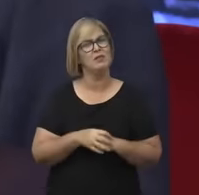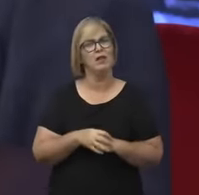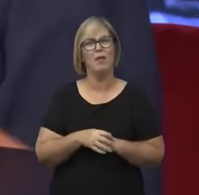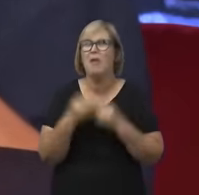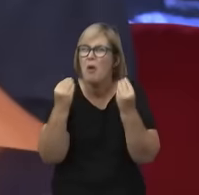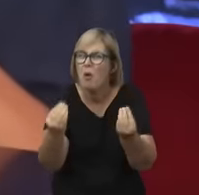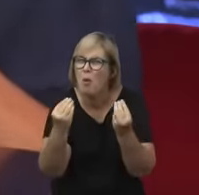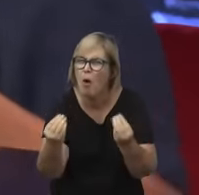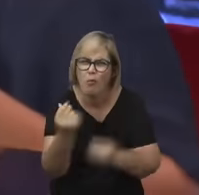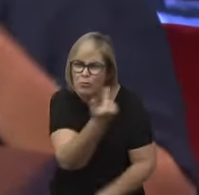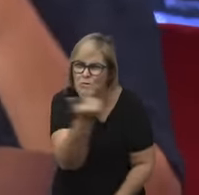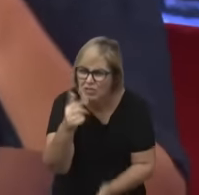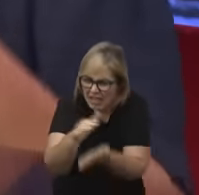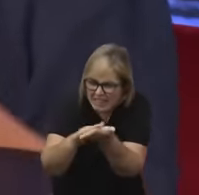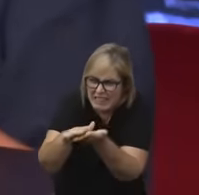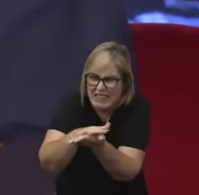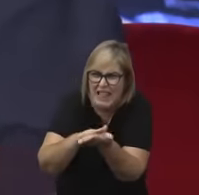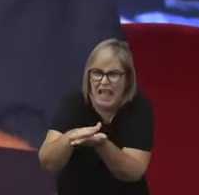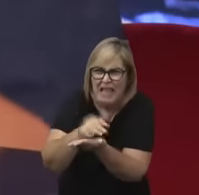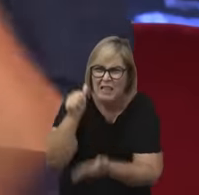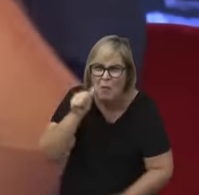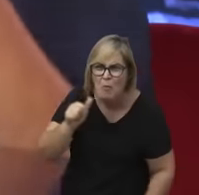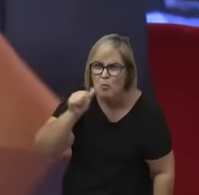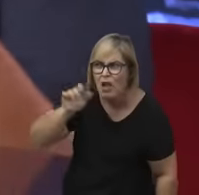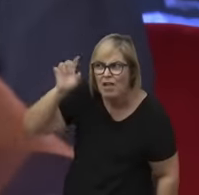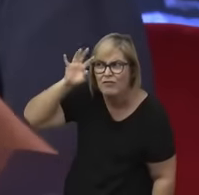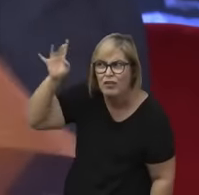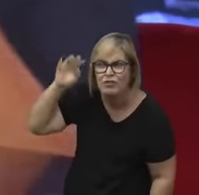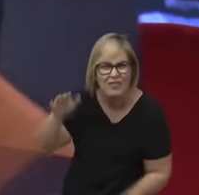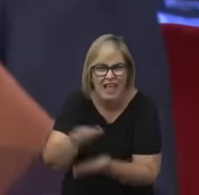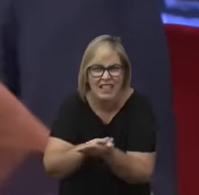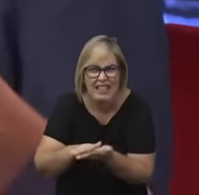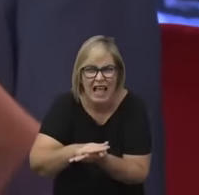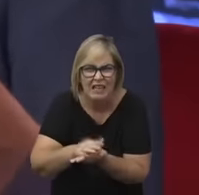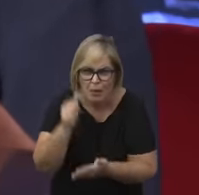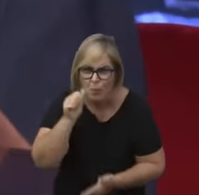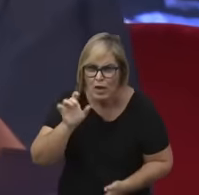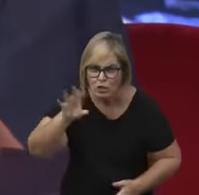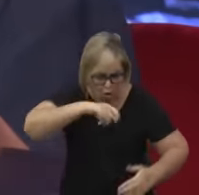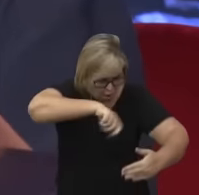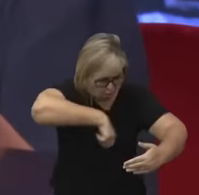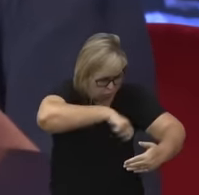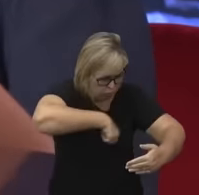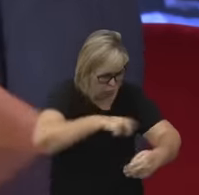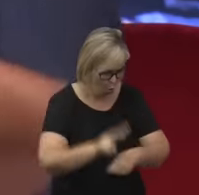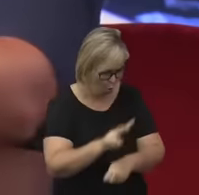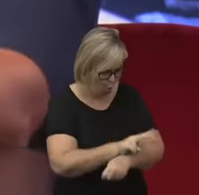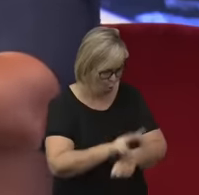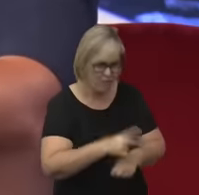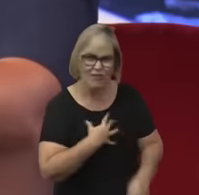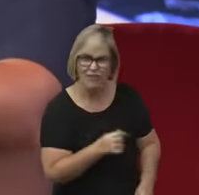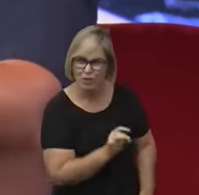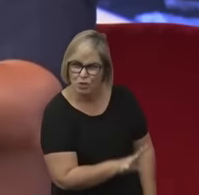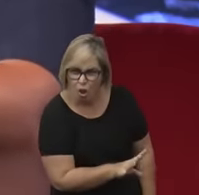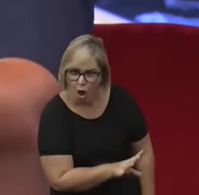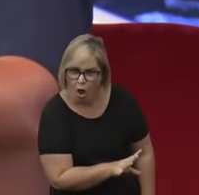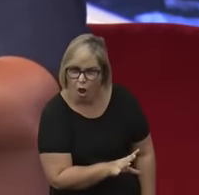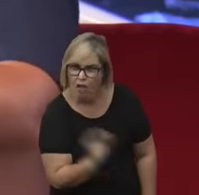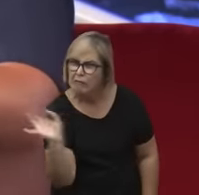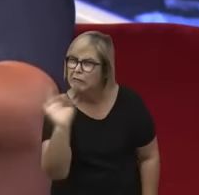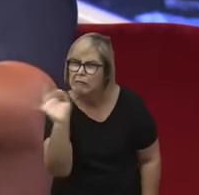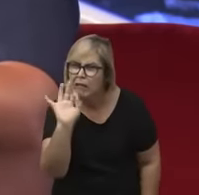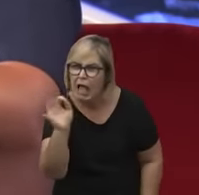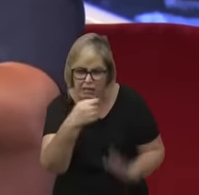As mulheres ficavam em casa cozinhando, cuidando de filhos, ninguém pensava, ninguém parou para escrever um texto, ninguém parou para fazer a